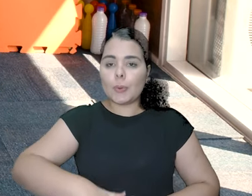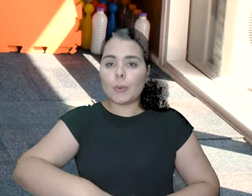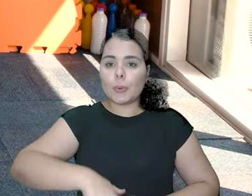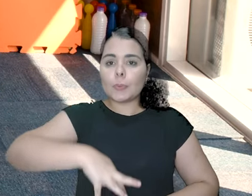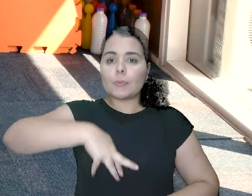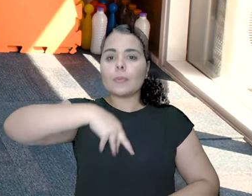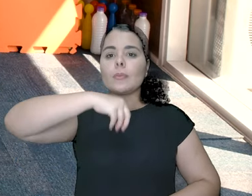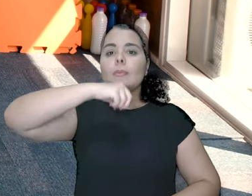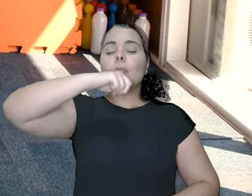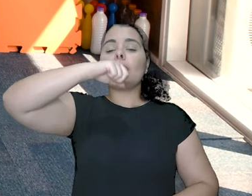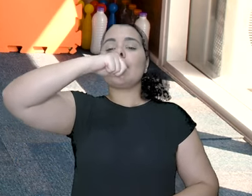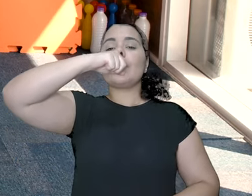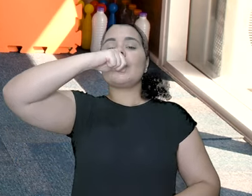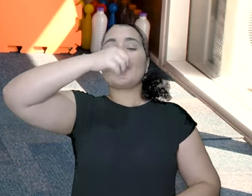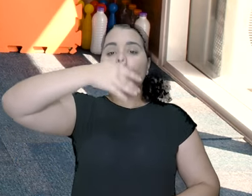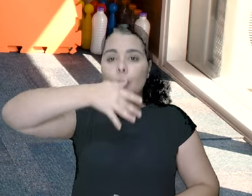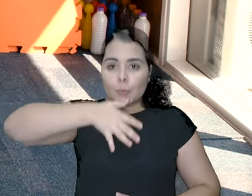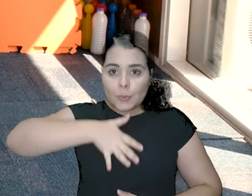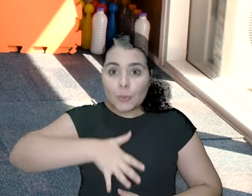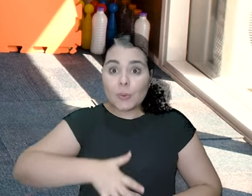constante.